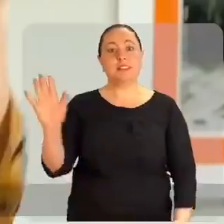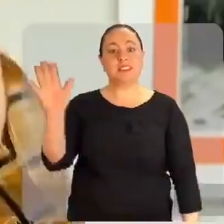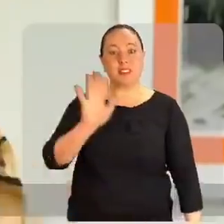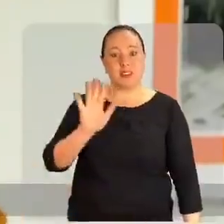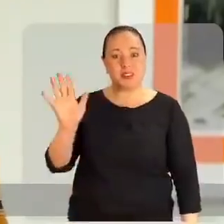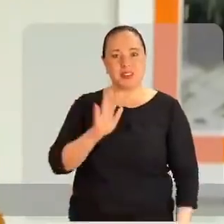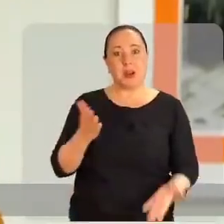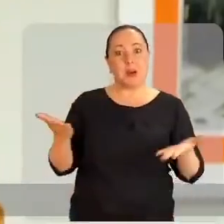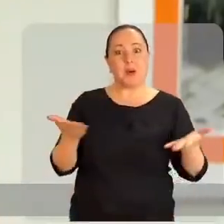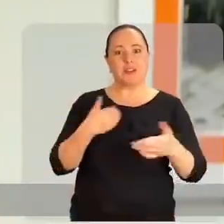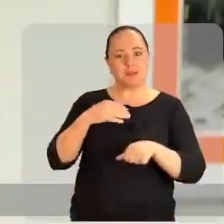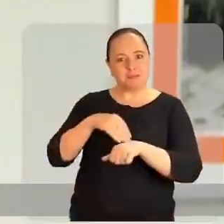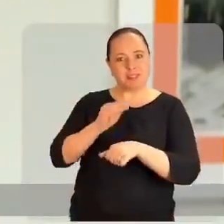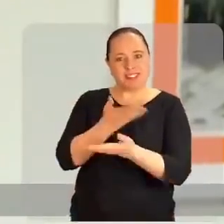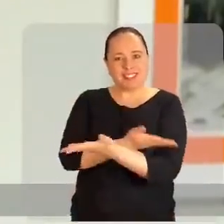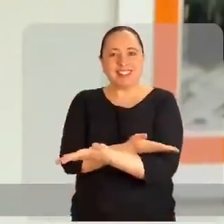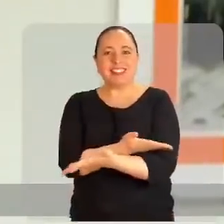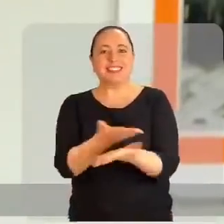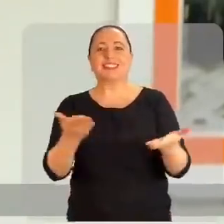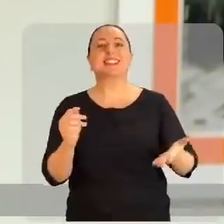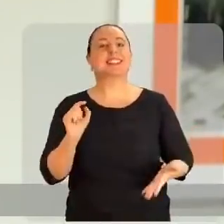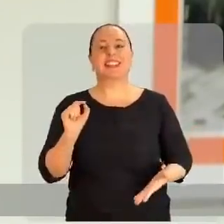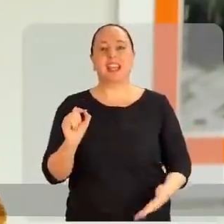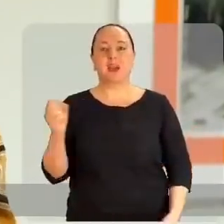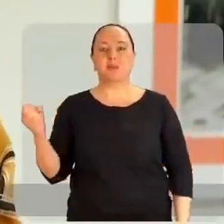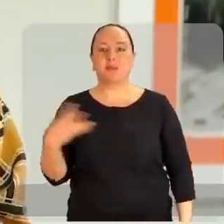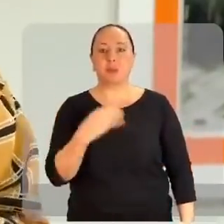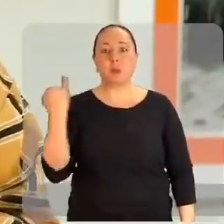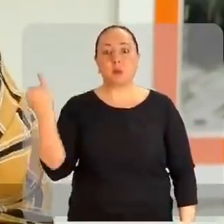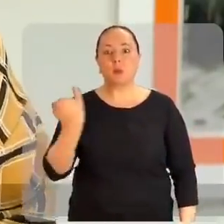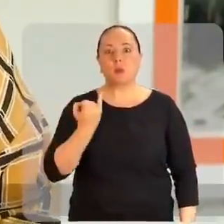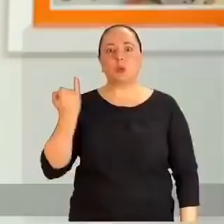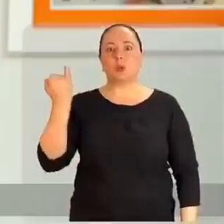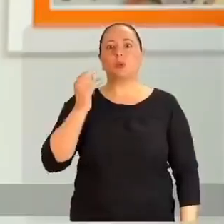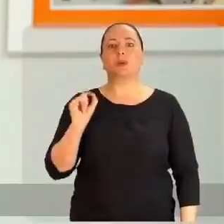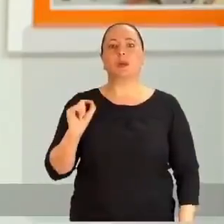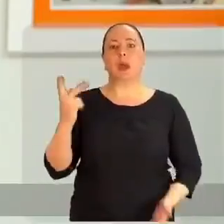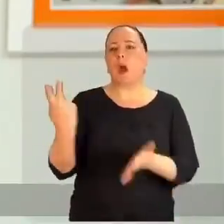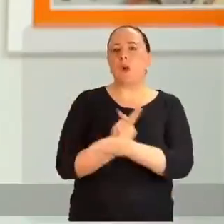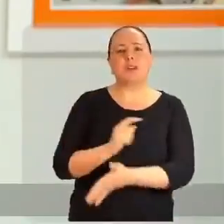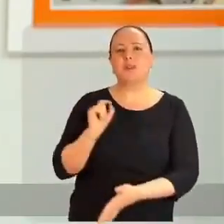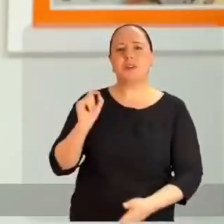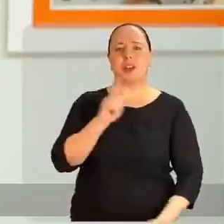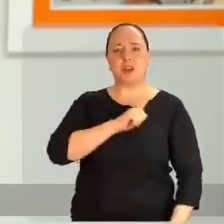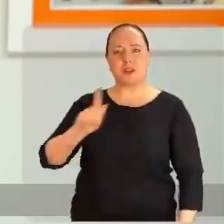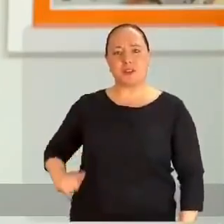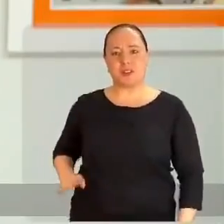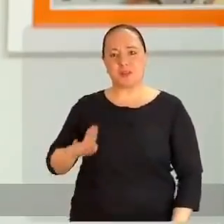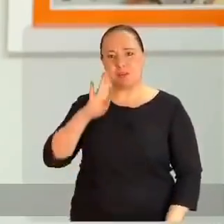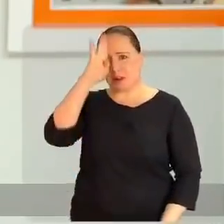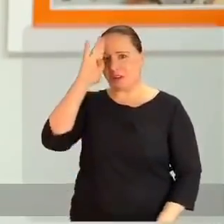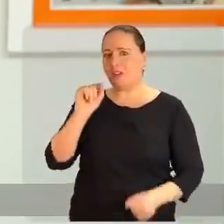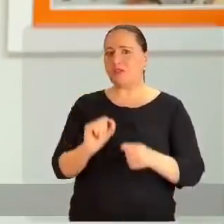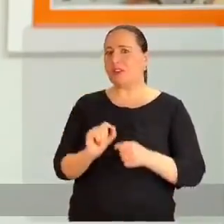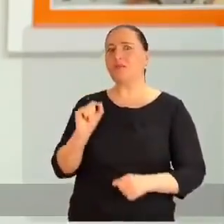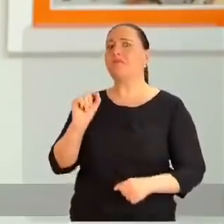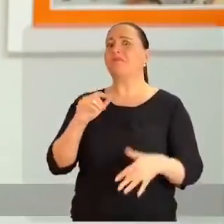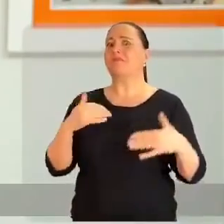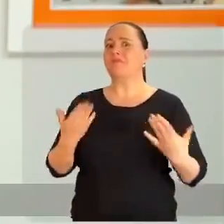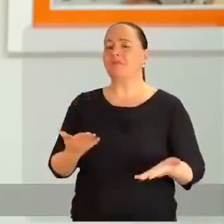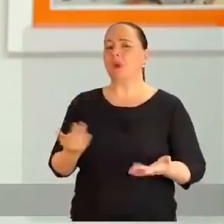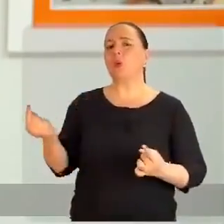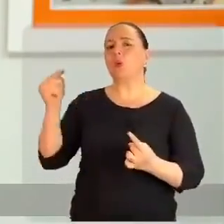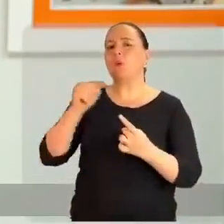Oi gente, estou passando aqui para falar de mais um importante passo que o governo do presidente Jair Bolsonaro deu